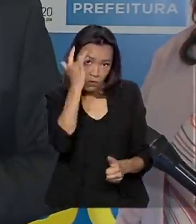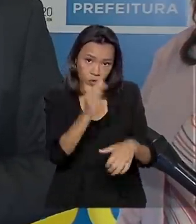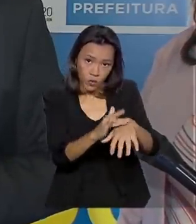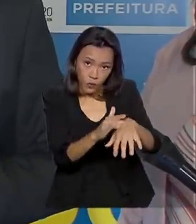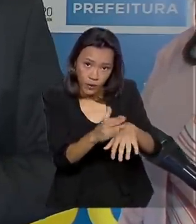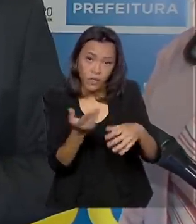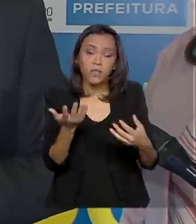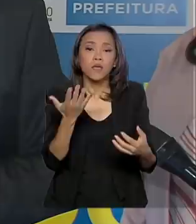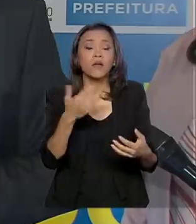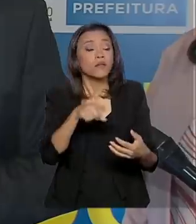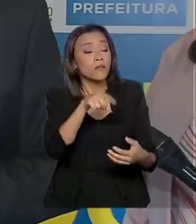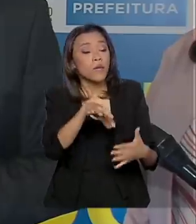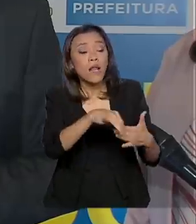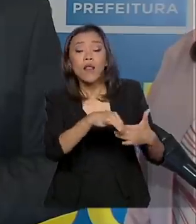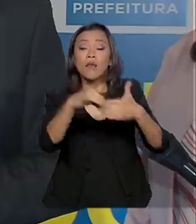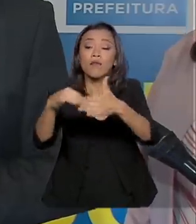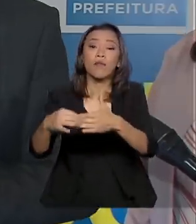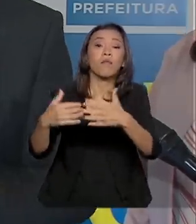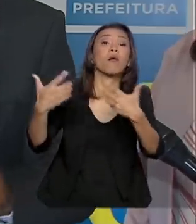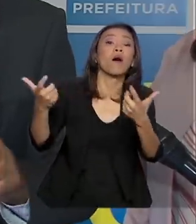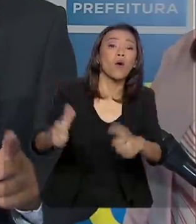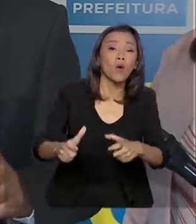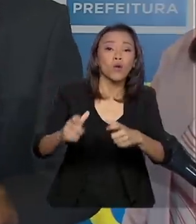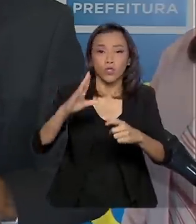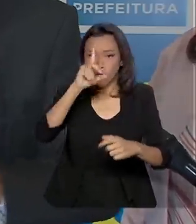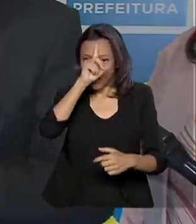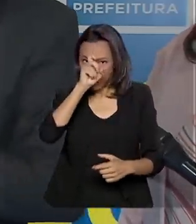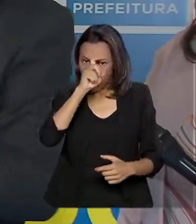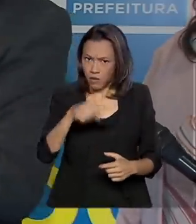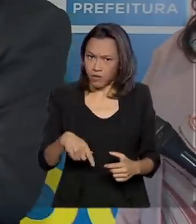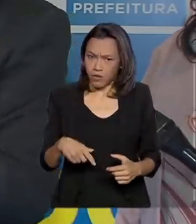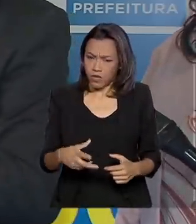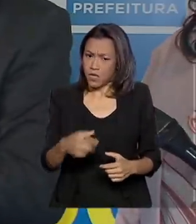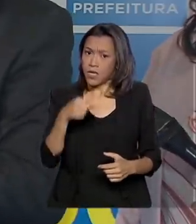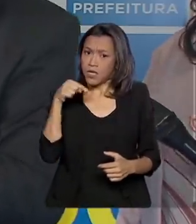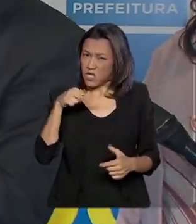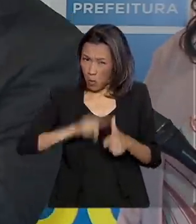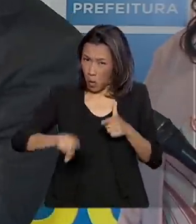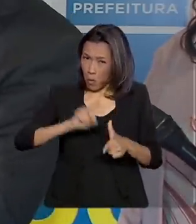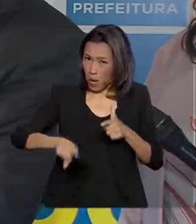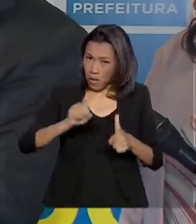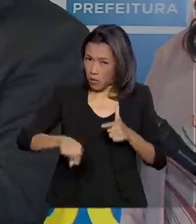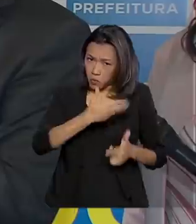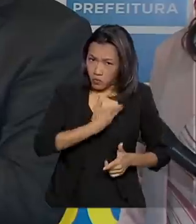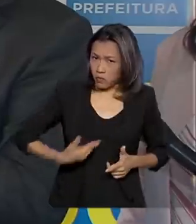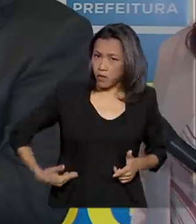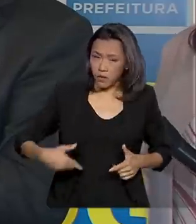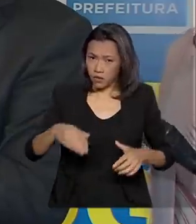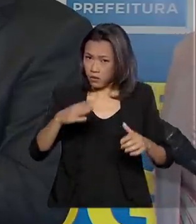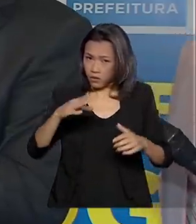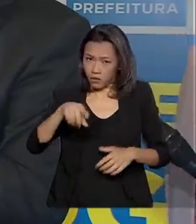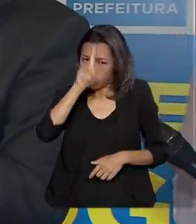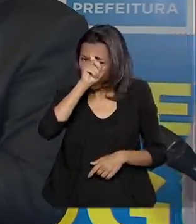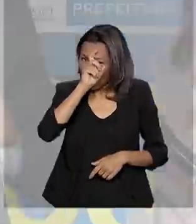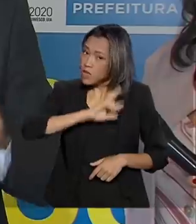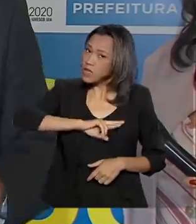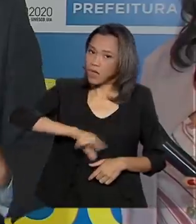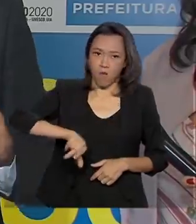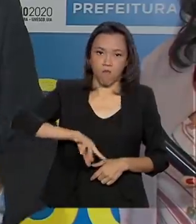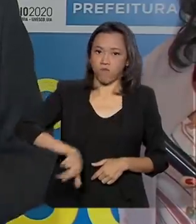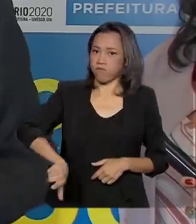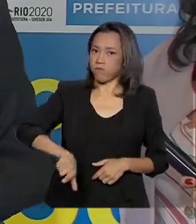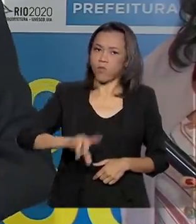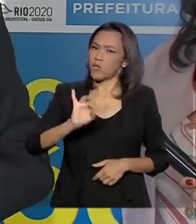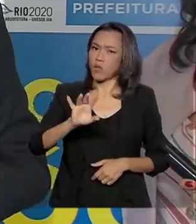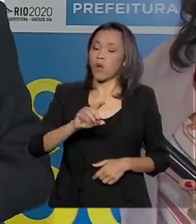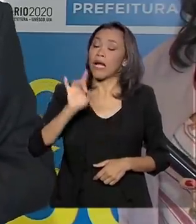falarem para qual hospital você faz. Não existe, e isso é um problema do SUS, é um problema só do hospital público. Não. Cada